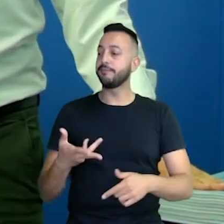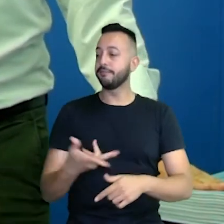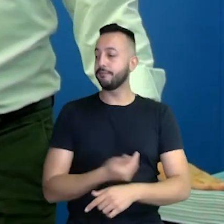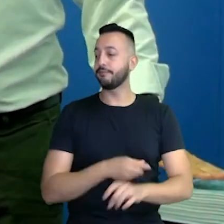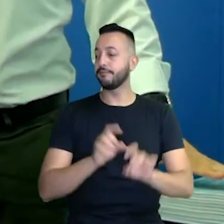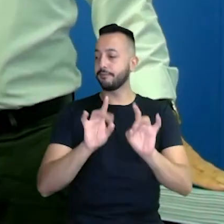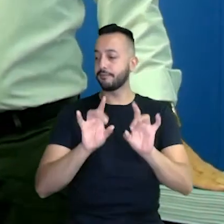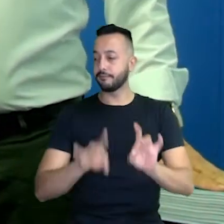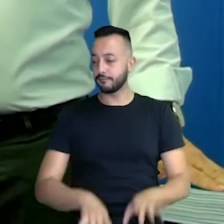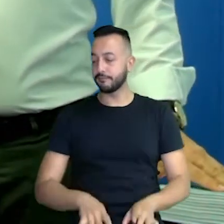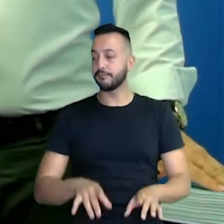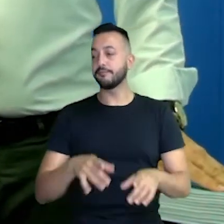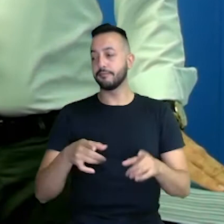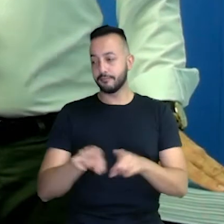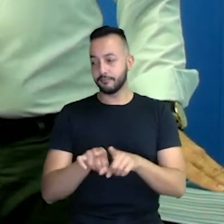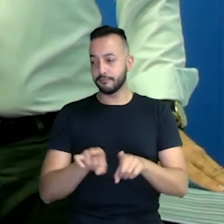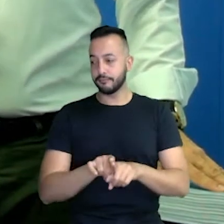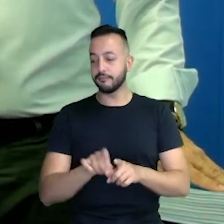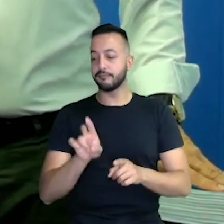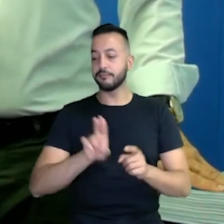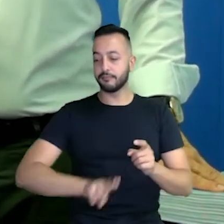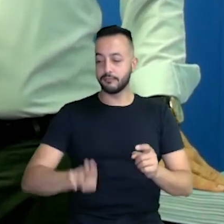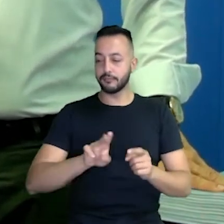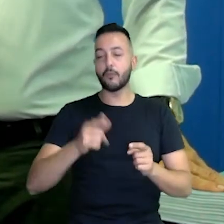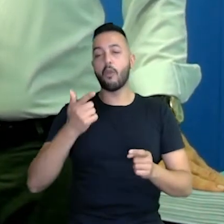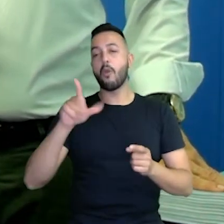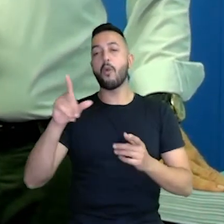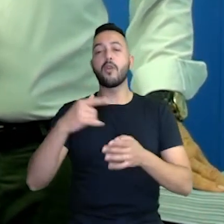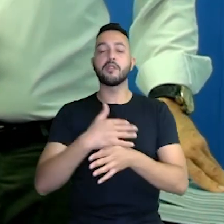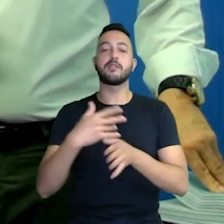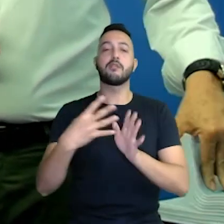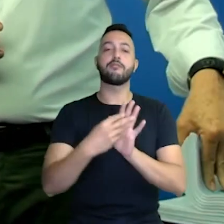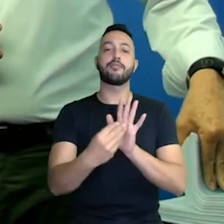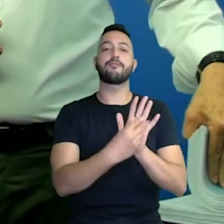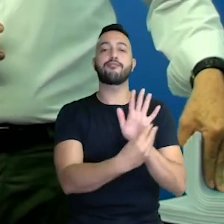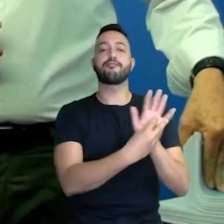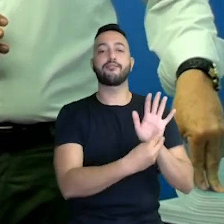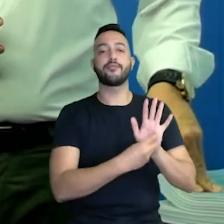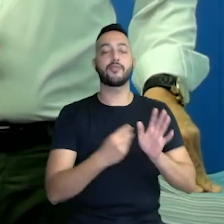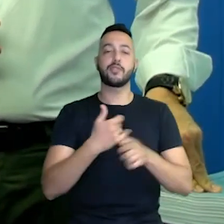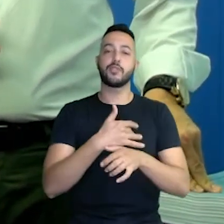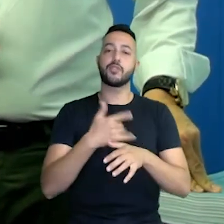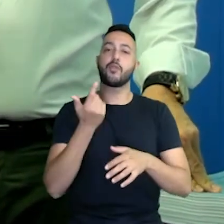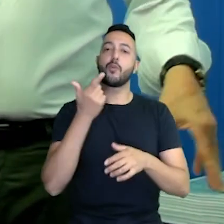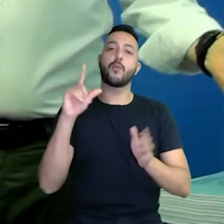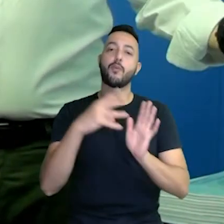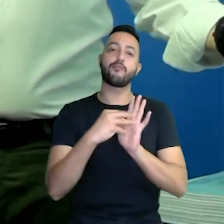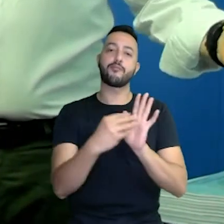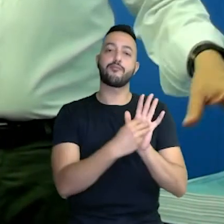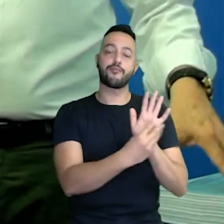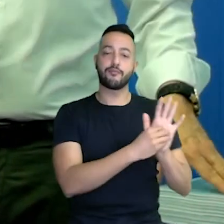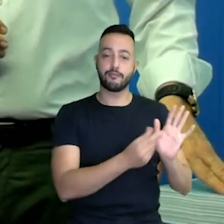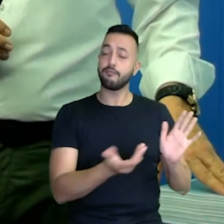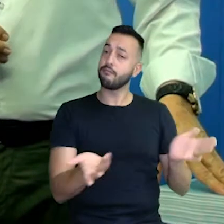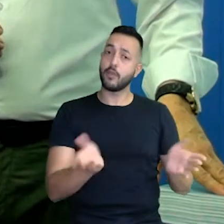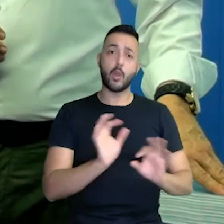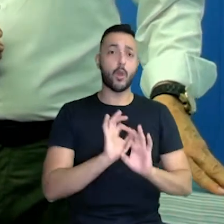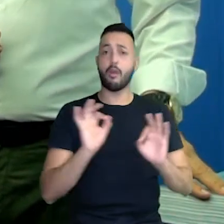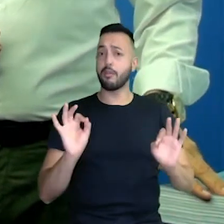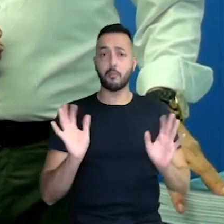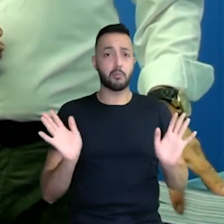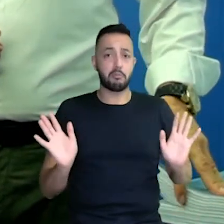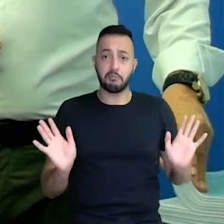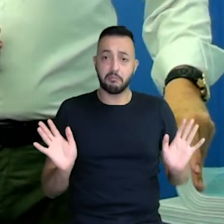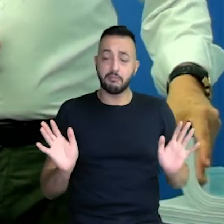que foi, inclusive, usado por outras cidades que nós sabemos, copiado por outras cidades e achamos ótimo,